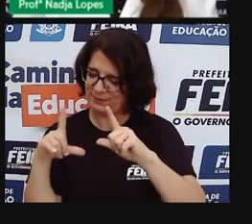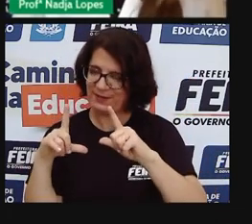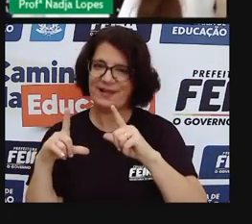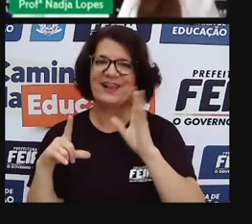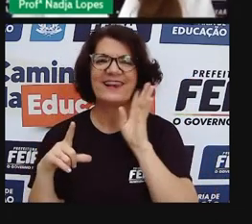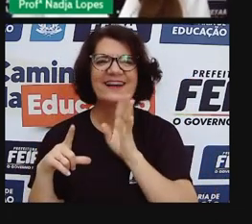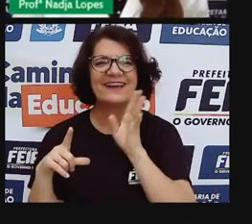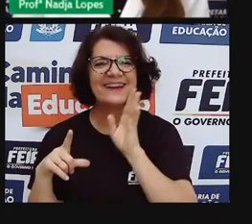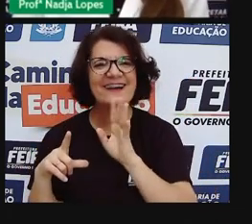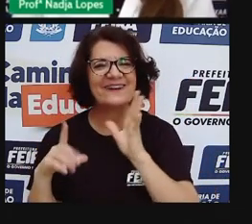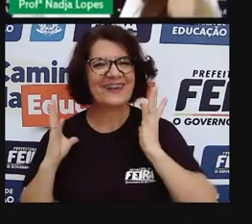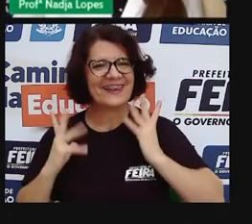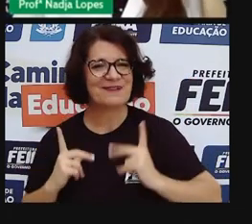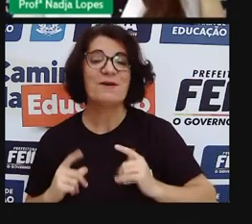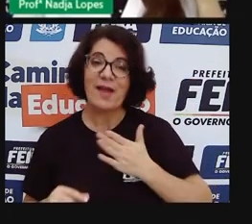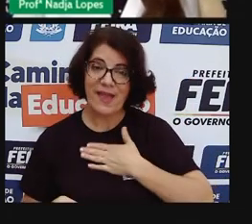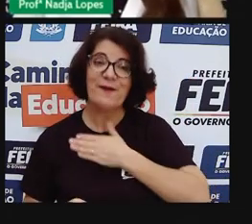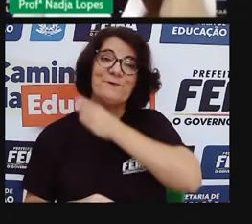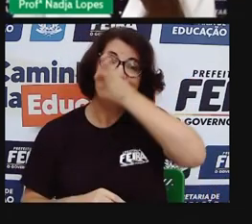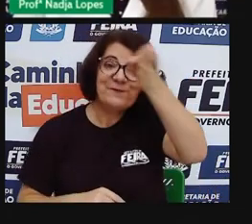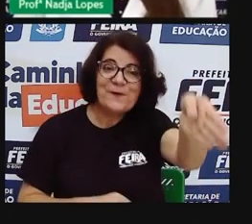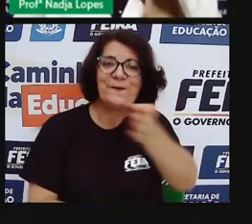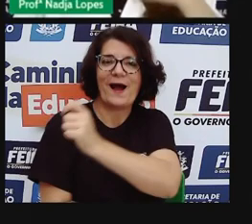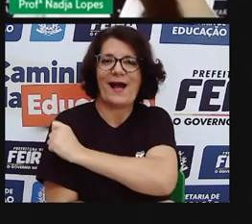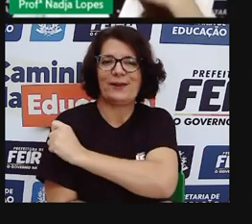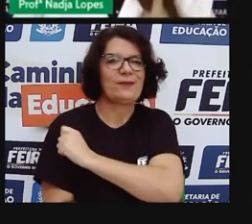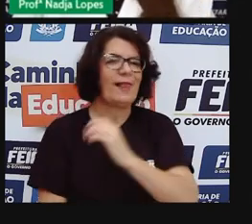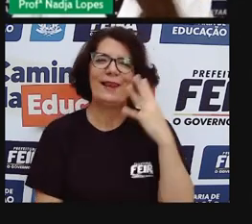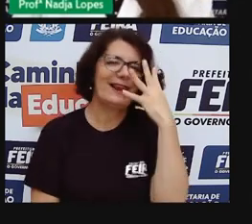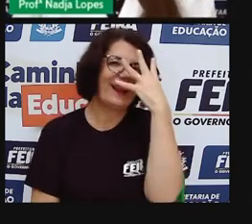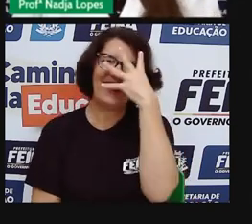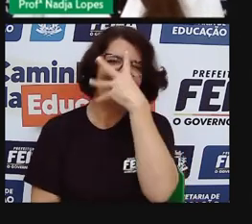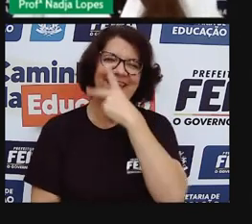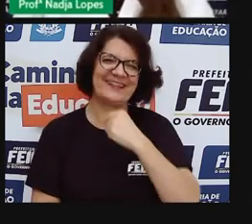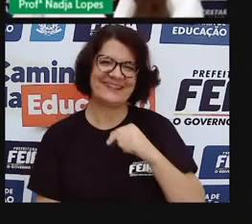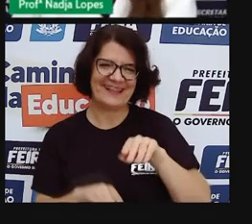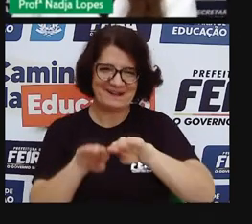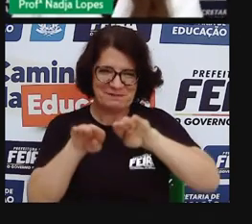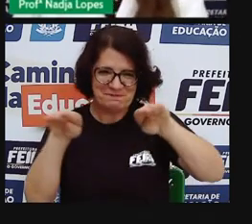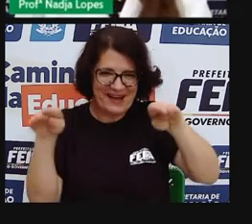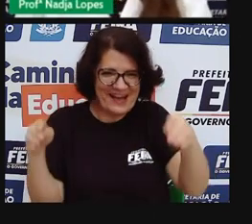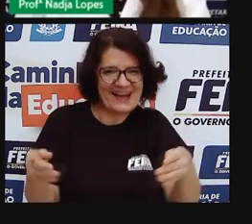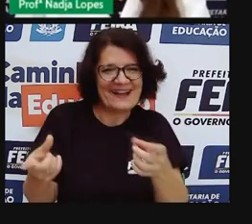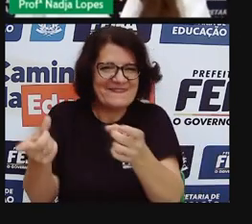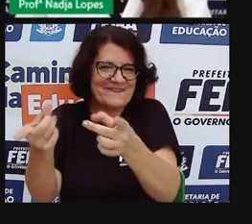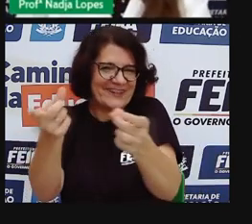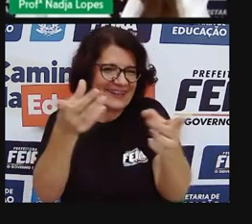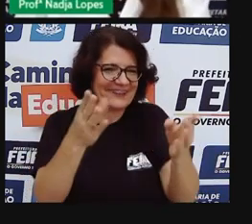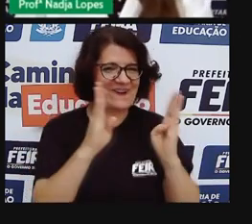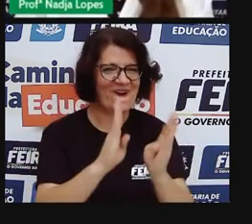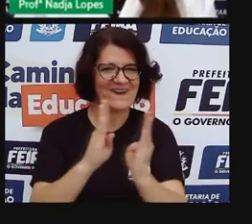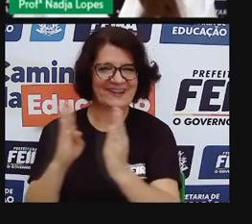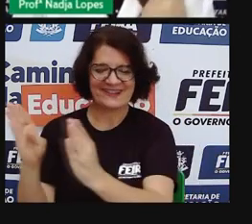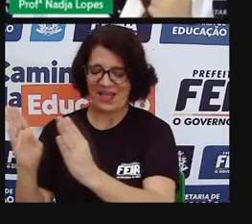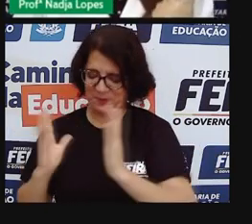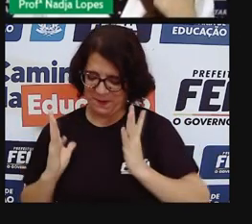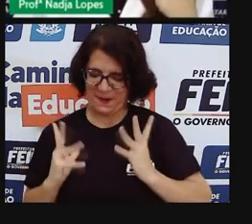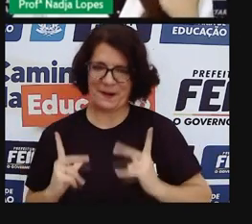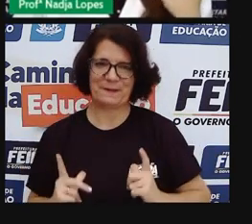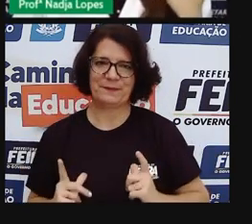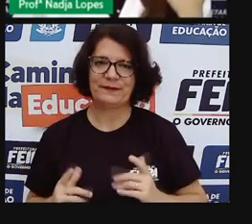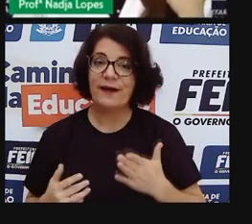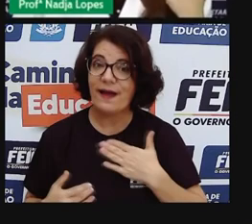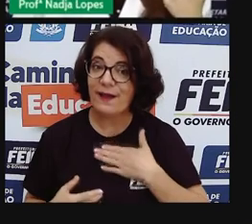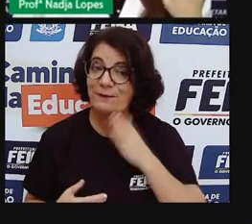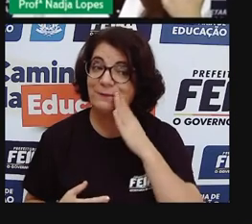um áudio assim, pró, minha barraca é linda, minha barraca é toda organizada, minhas frutas são separadas, higienizadas, a gente